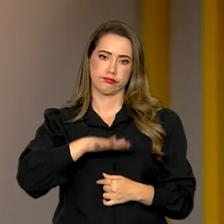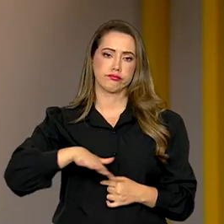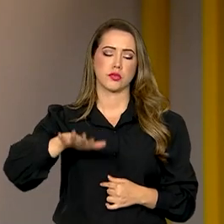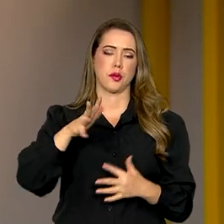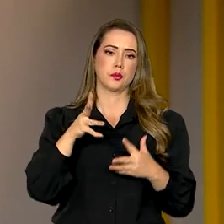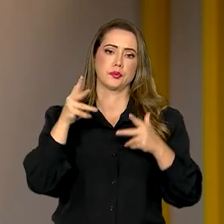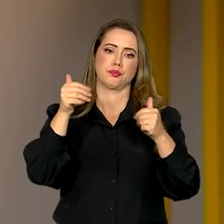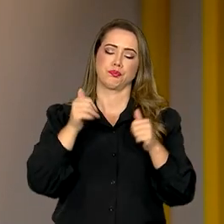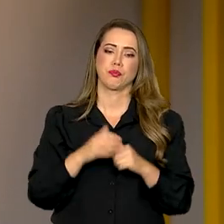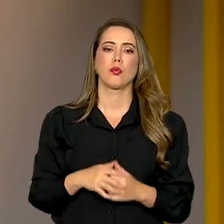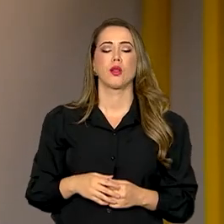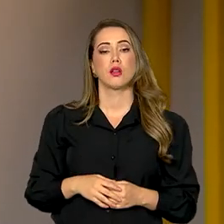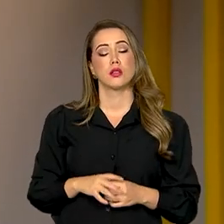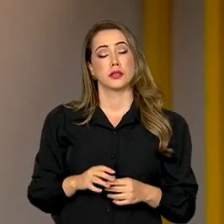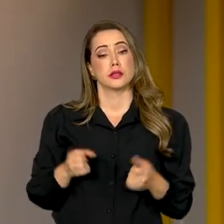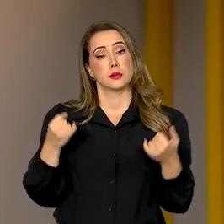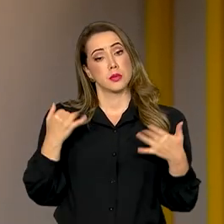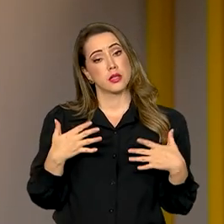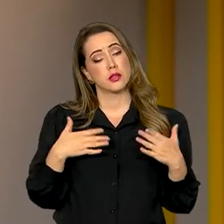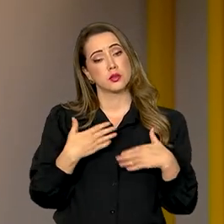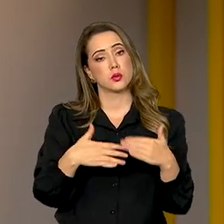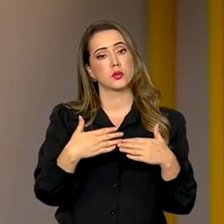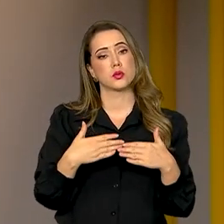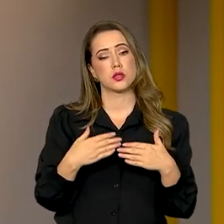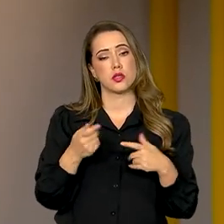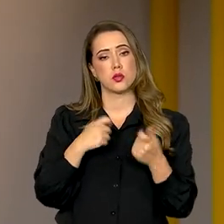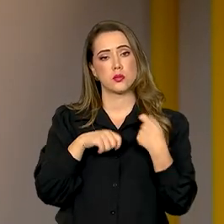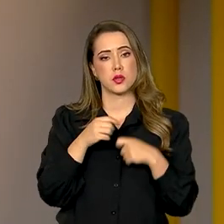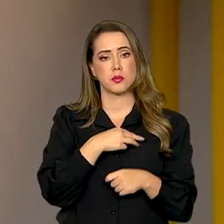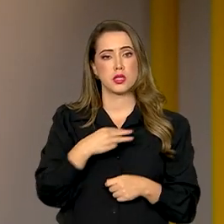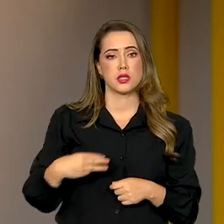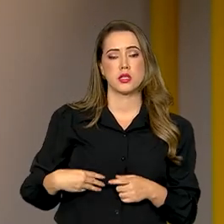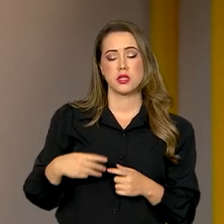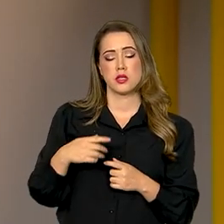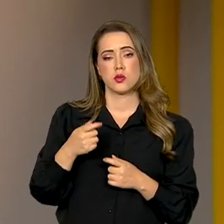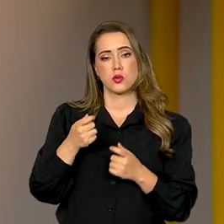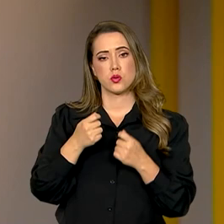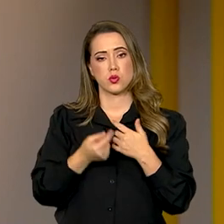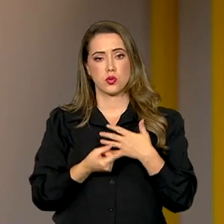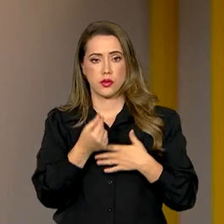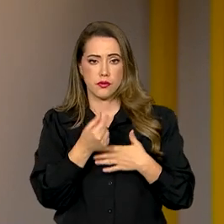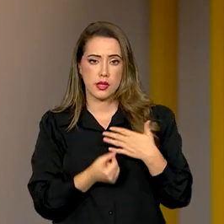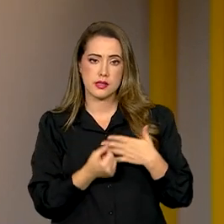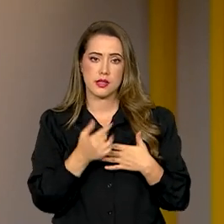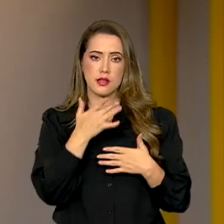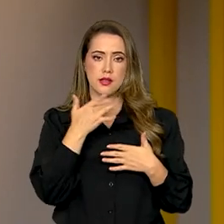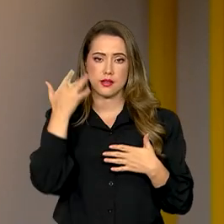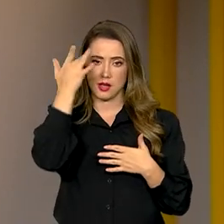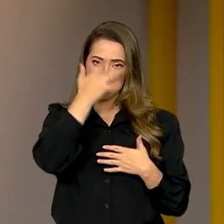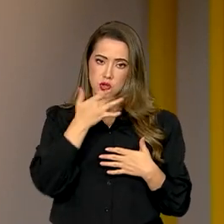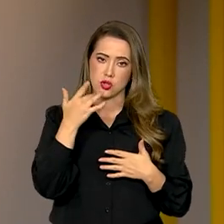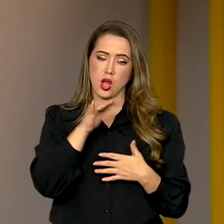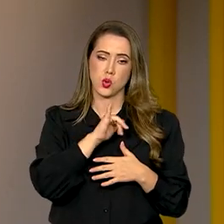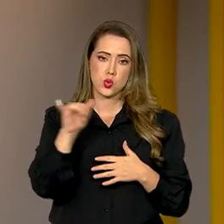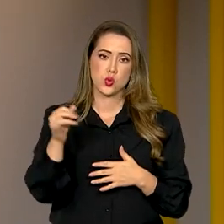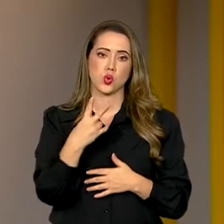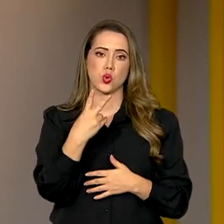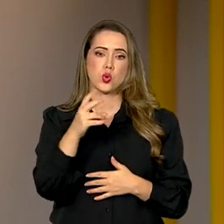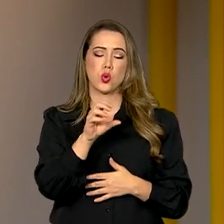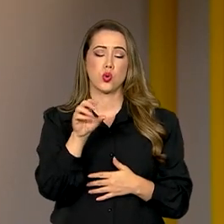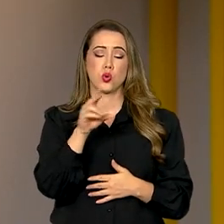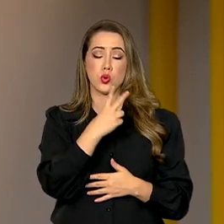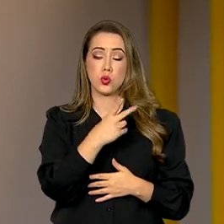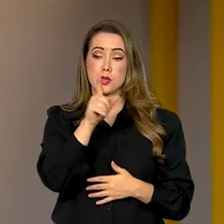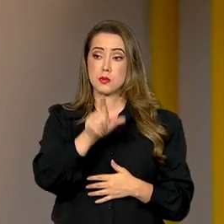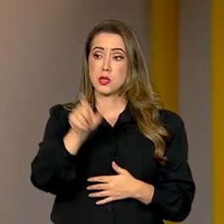Falando de economia, o ministro da Fazenda, Fernando Haddad, anunciou dois novos diretores para o Banco Central que devem assumir os